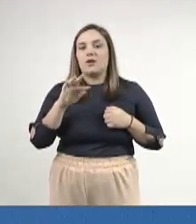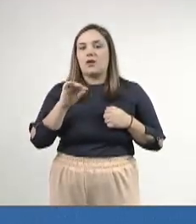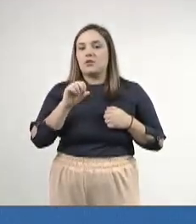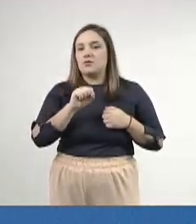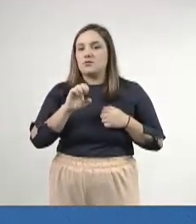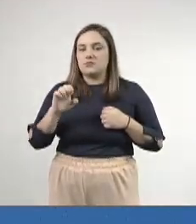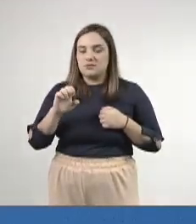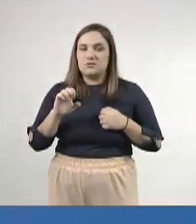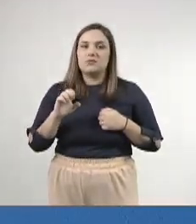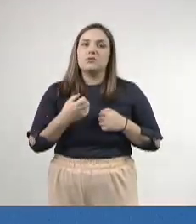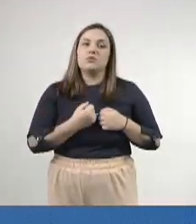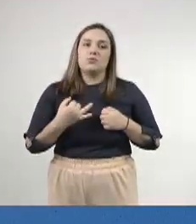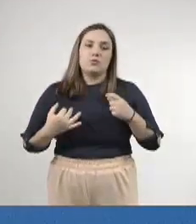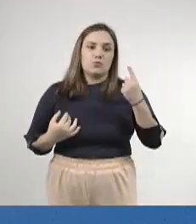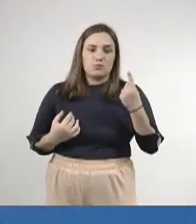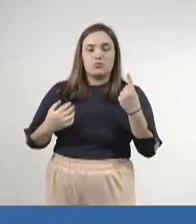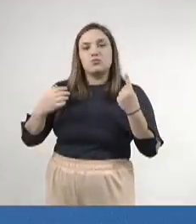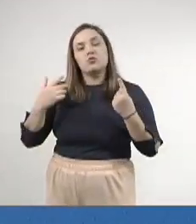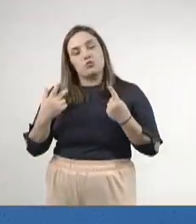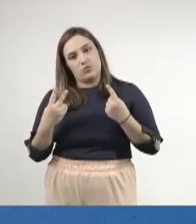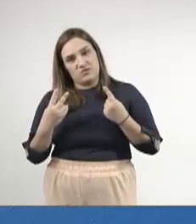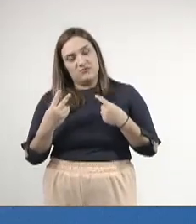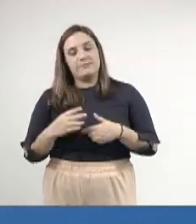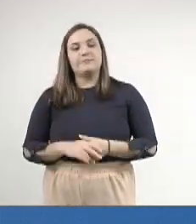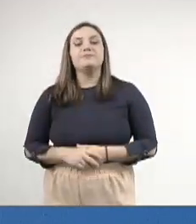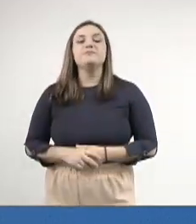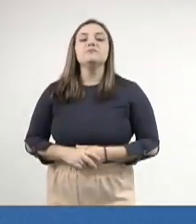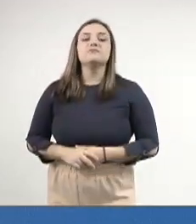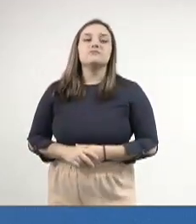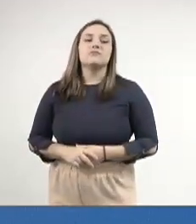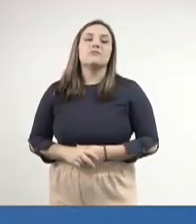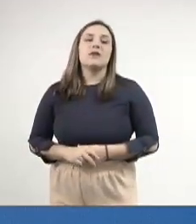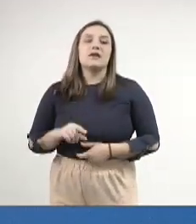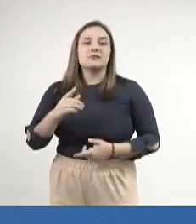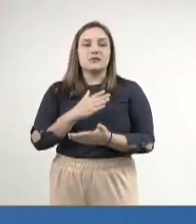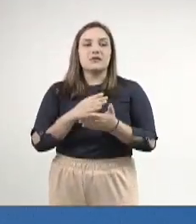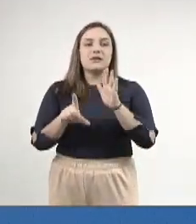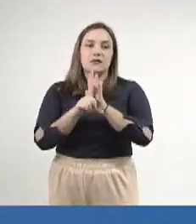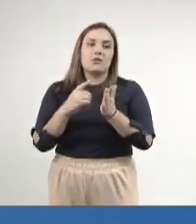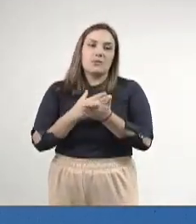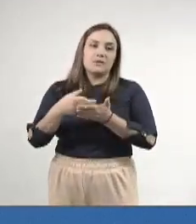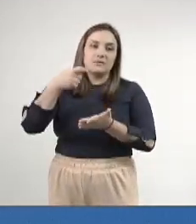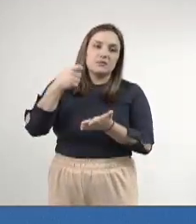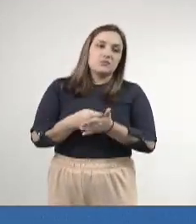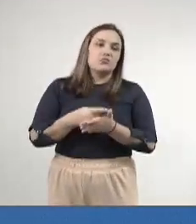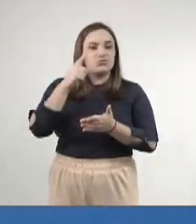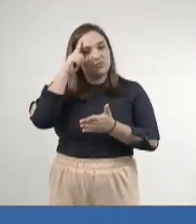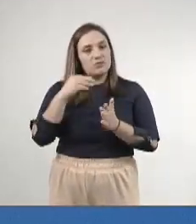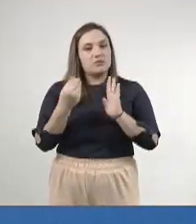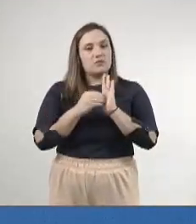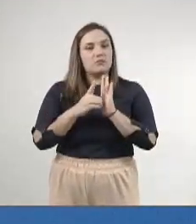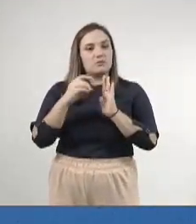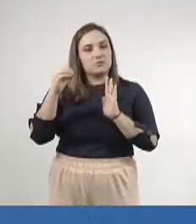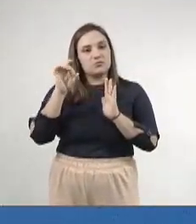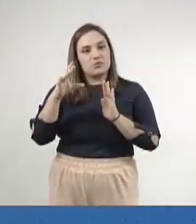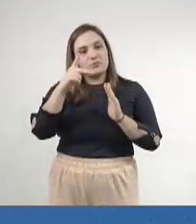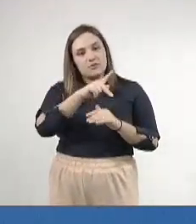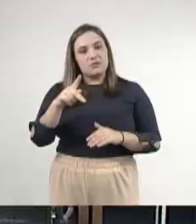2 e schwannomatose. Esta lei entra em vigor na data de sua publicação. É só, Sr. Presidente.